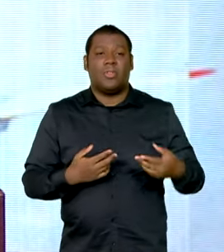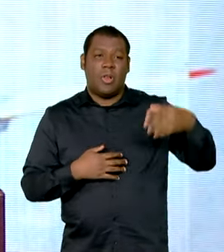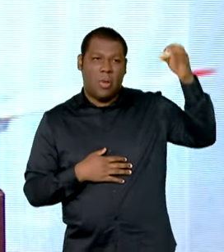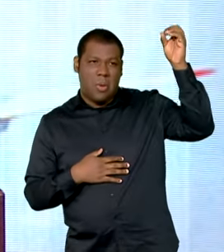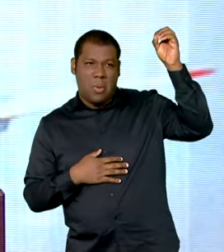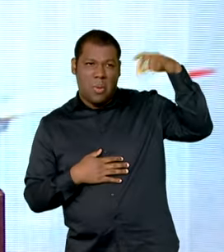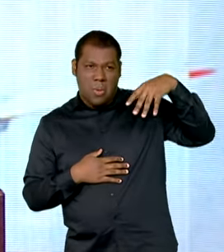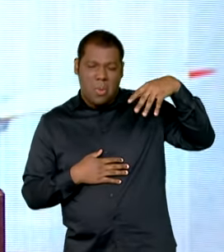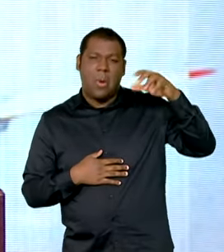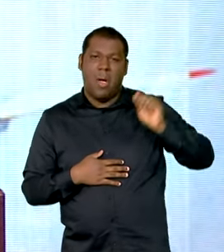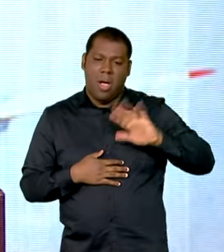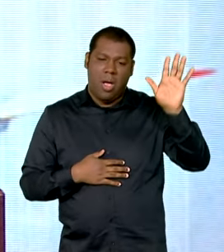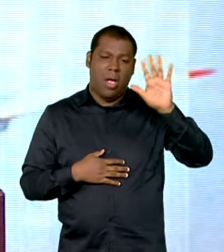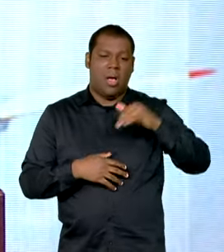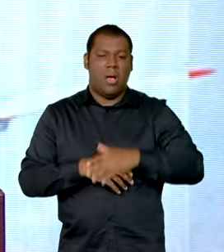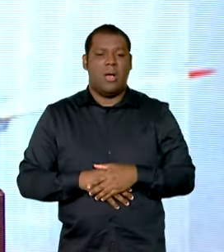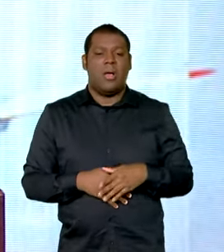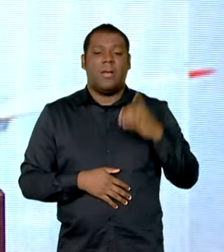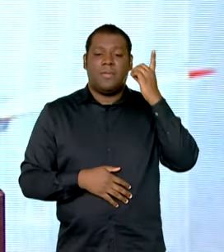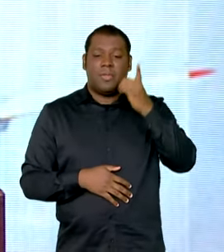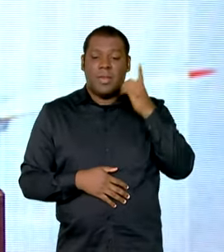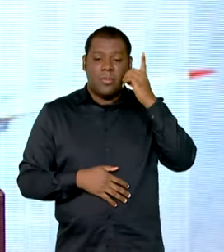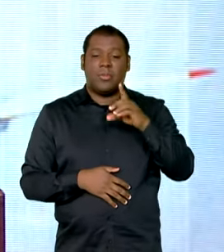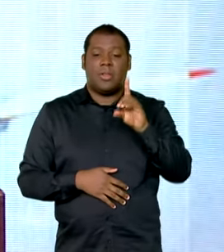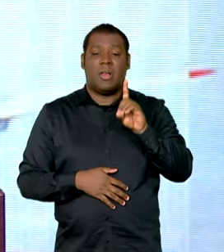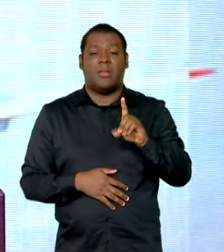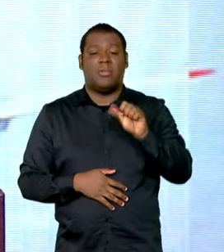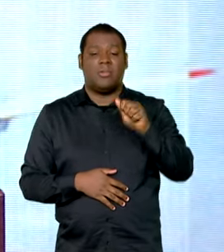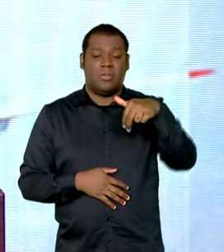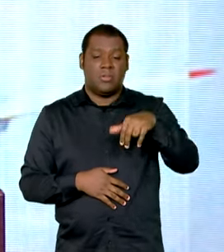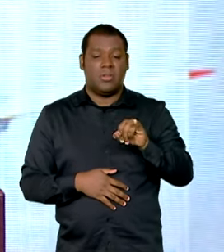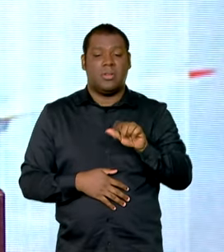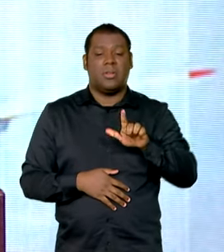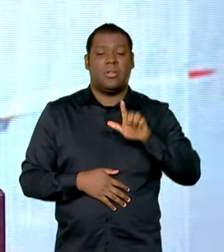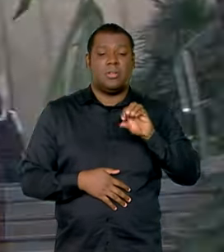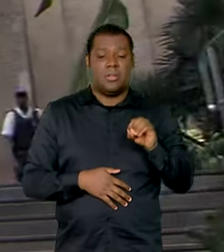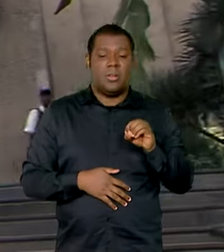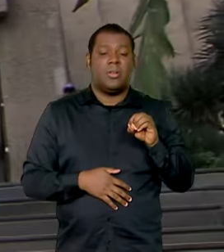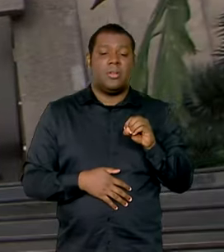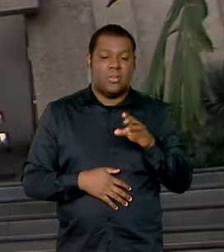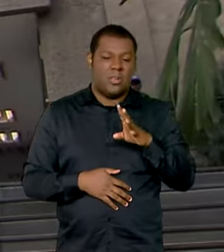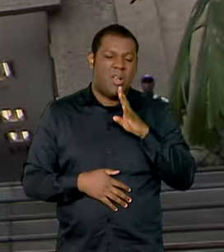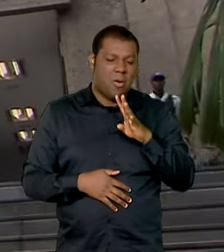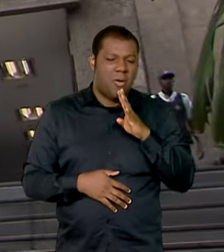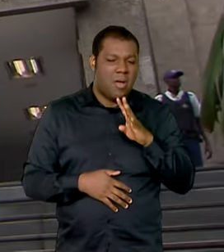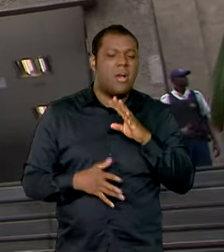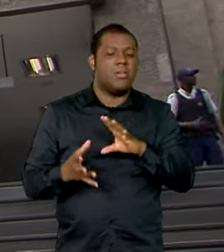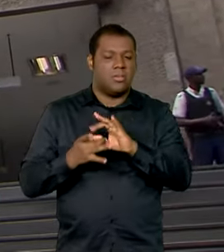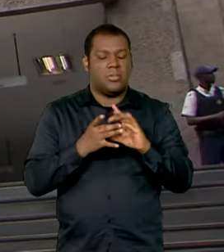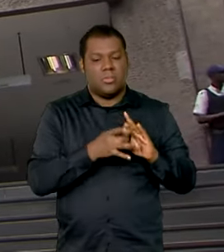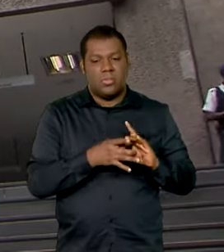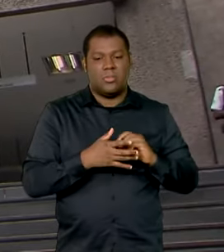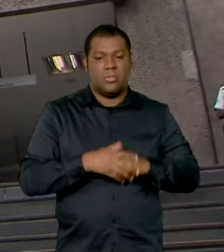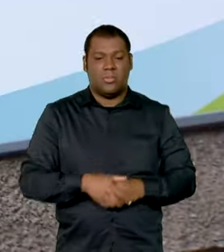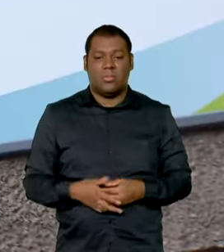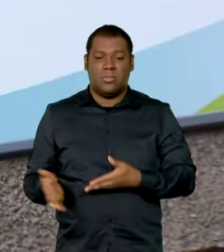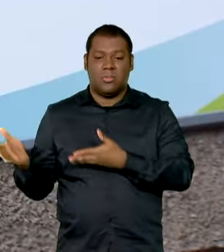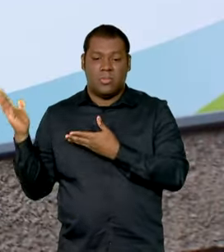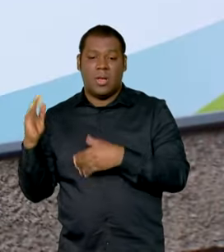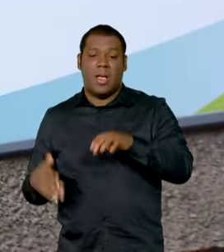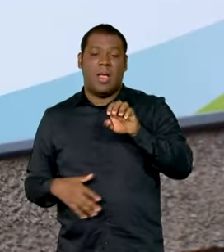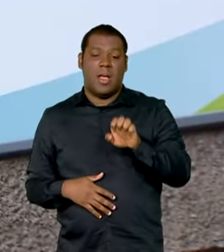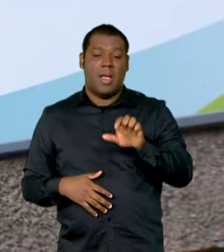que conhece bem do assunto, jogadas no colo do consumidor de energia. A Eletrobras tem que repassar 32